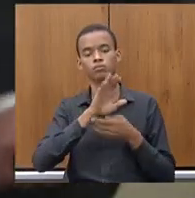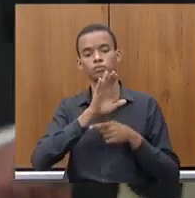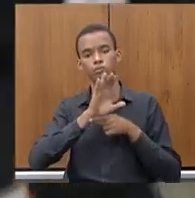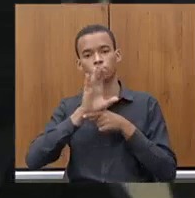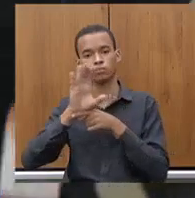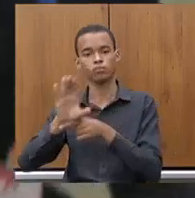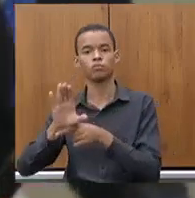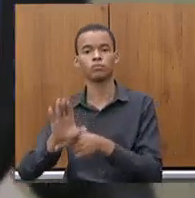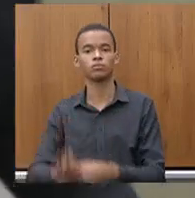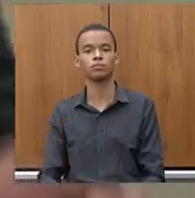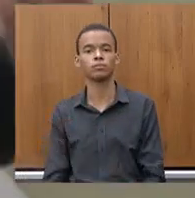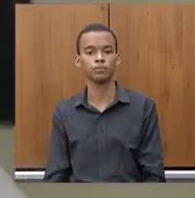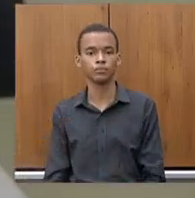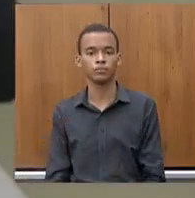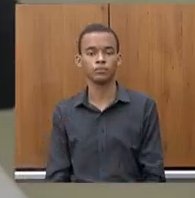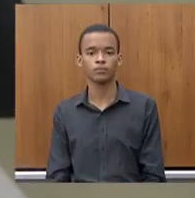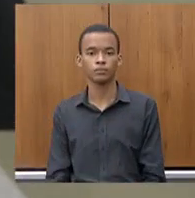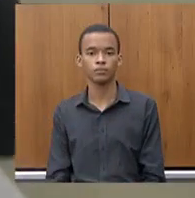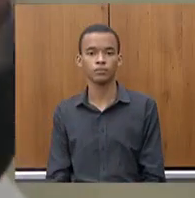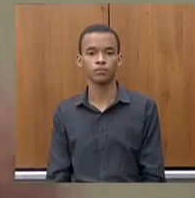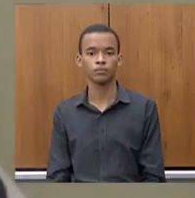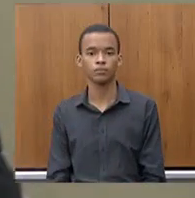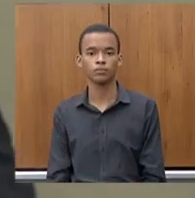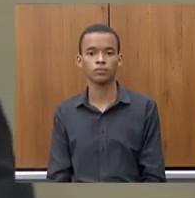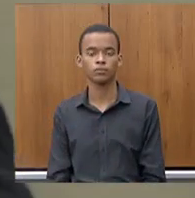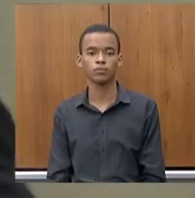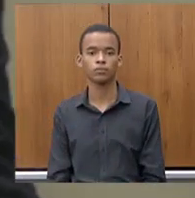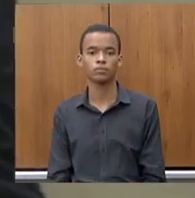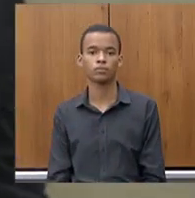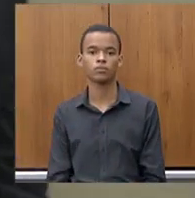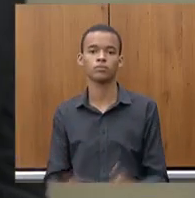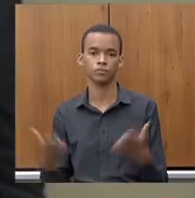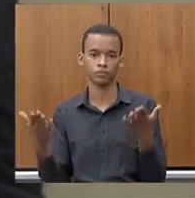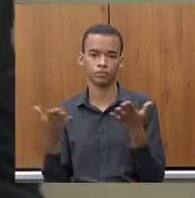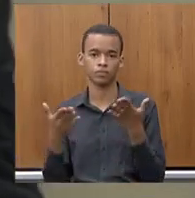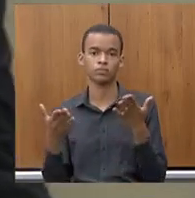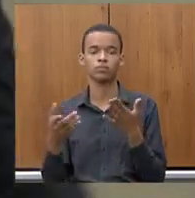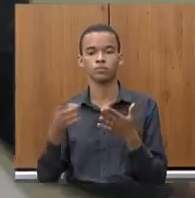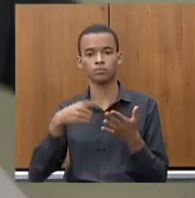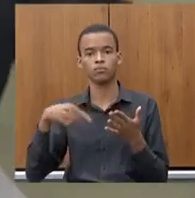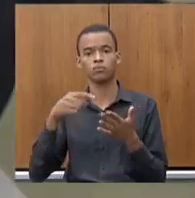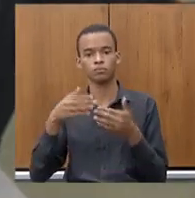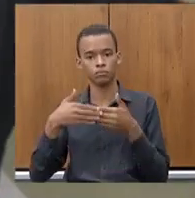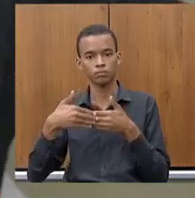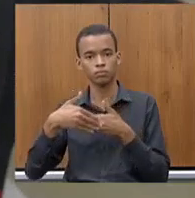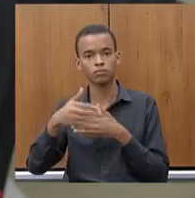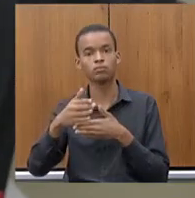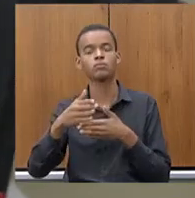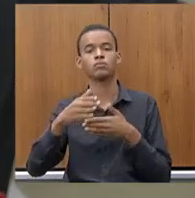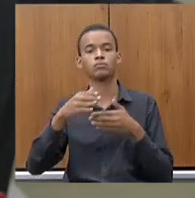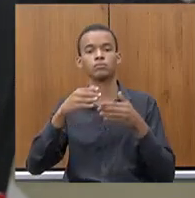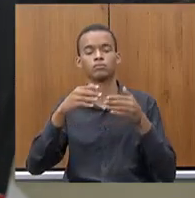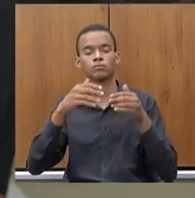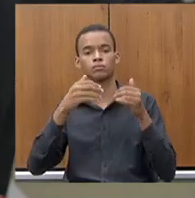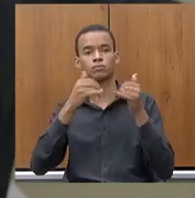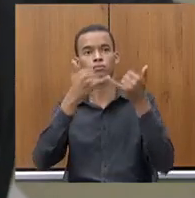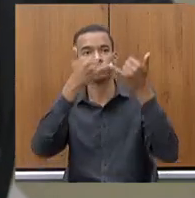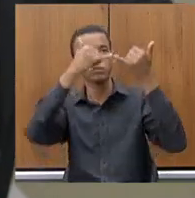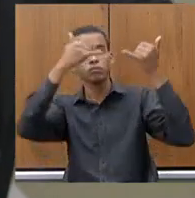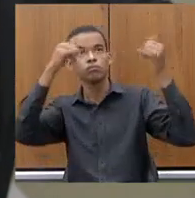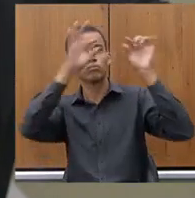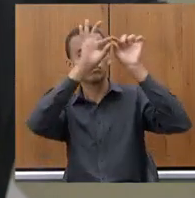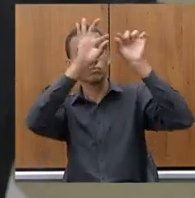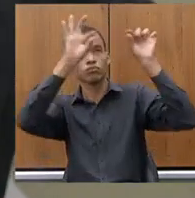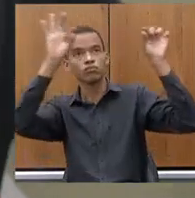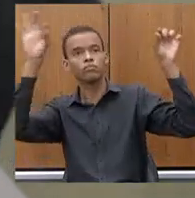começando essa parte de trocar essas malhas, a afiação, os cabos, todo o setor de